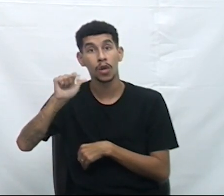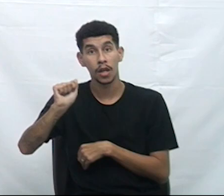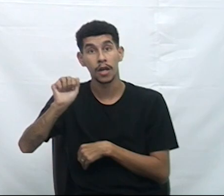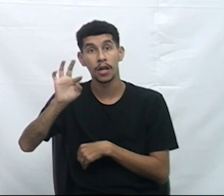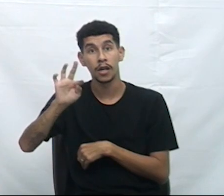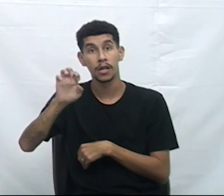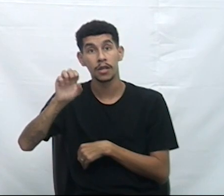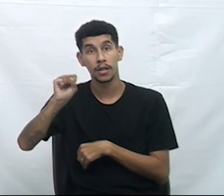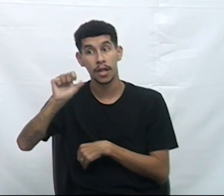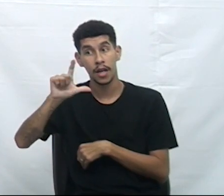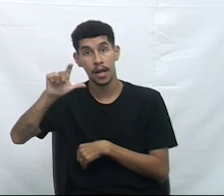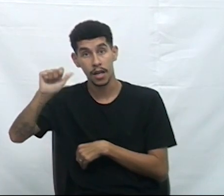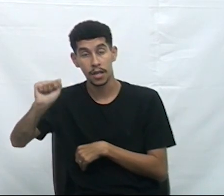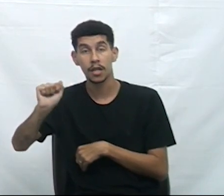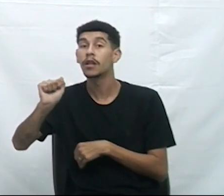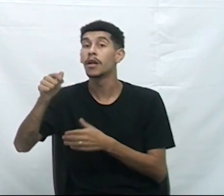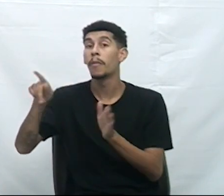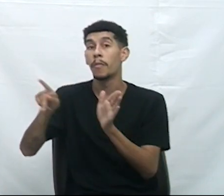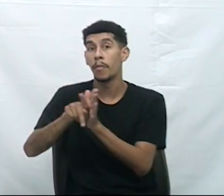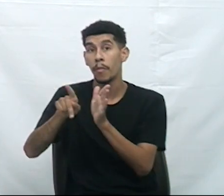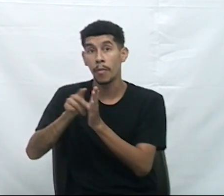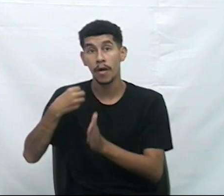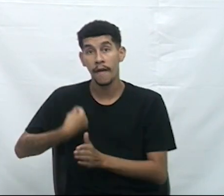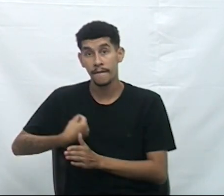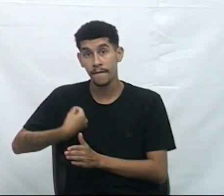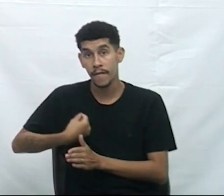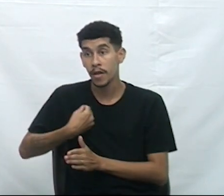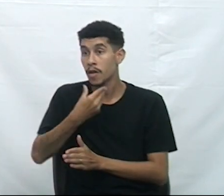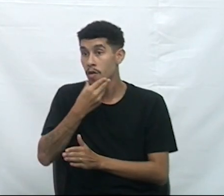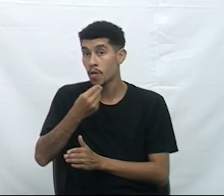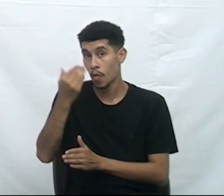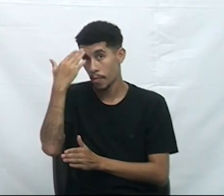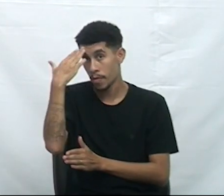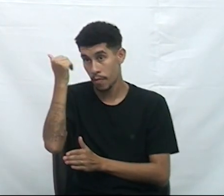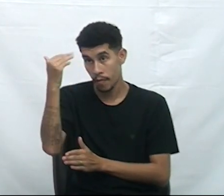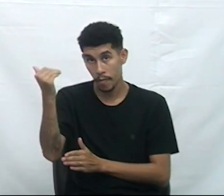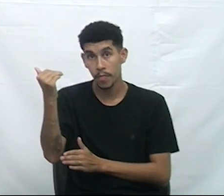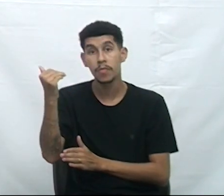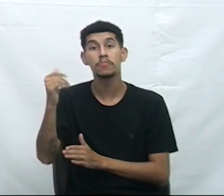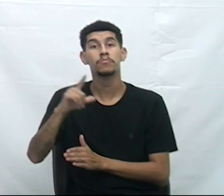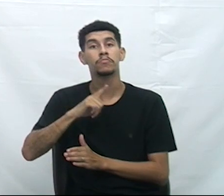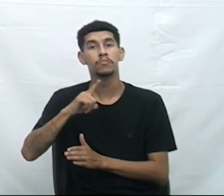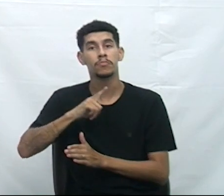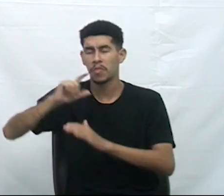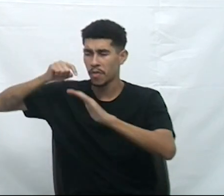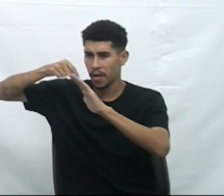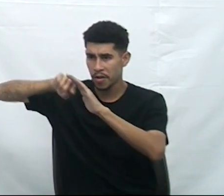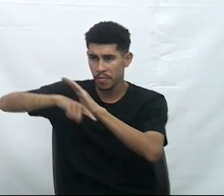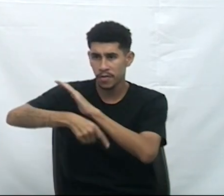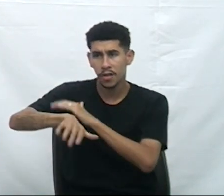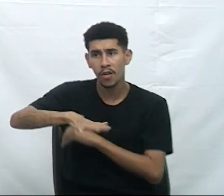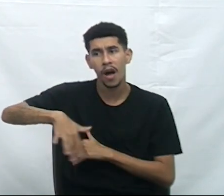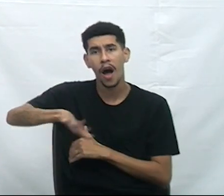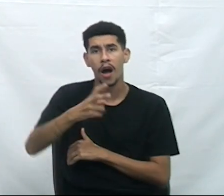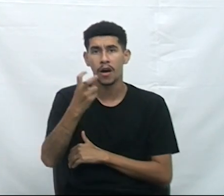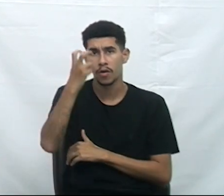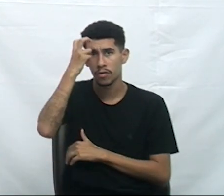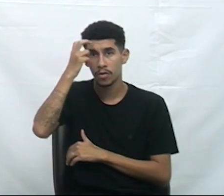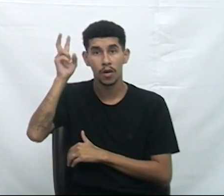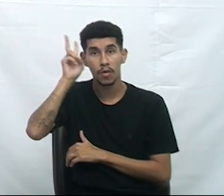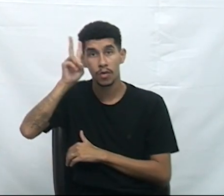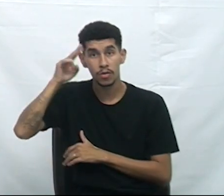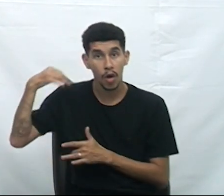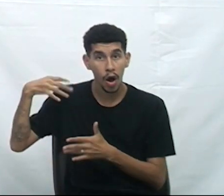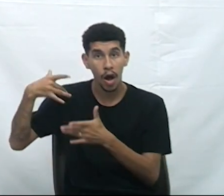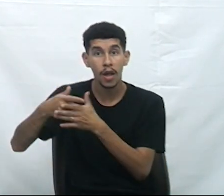dedicado à vida e obra de Nikola Tesla, proporciona uma imersão na rica herança cultural e histórica